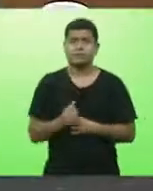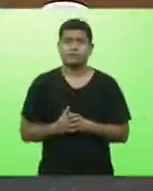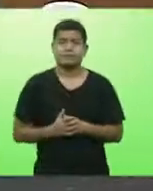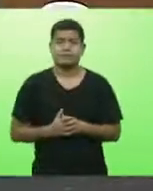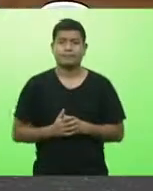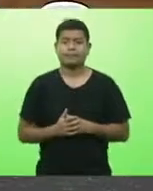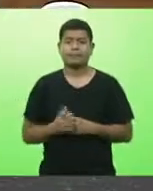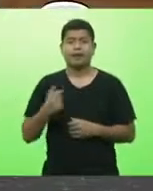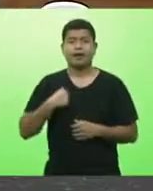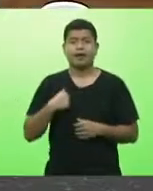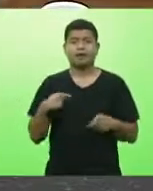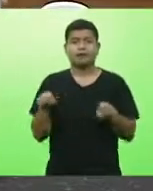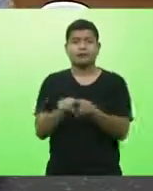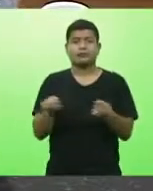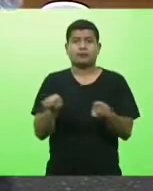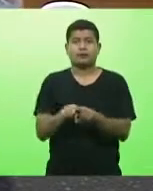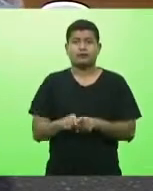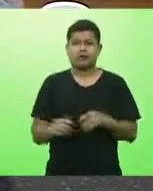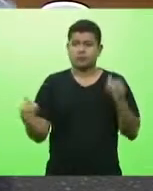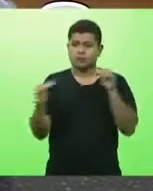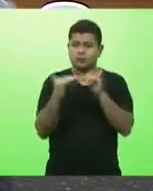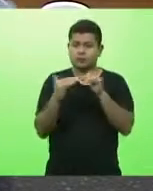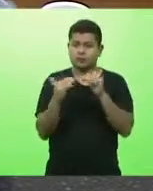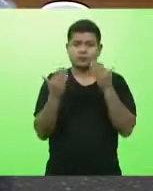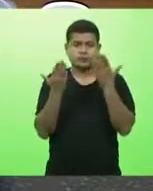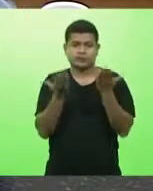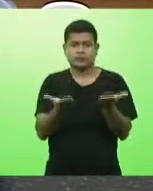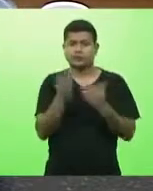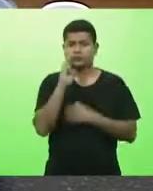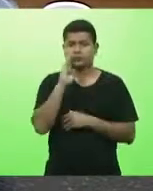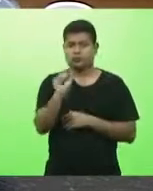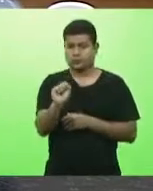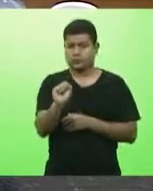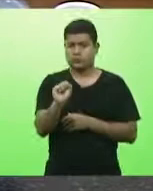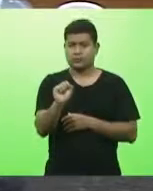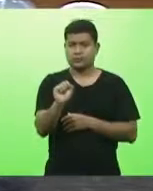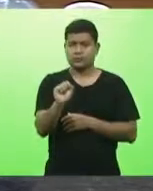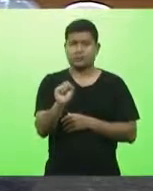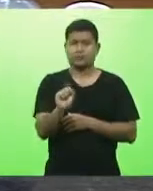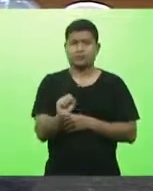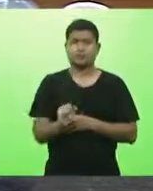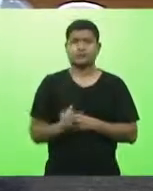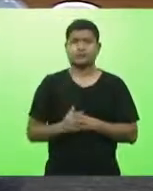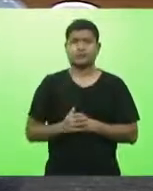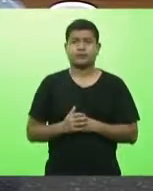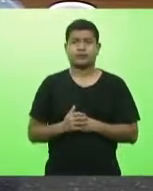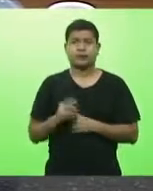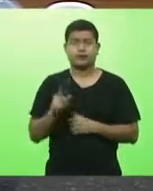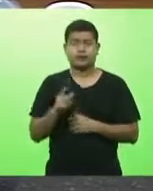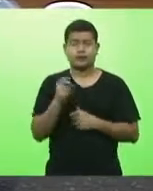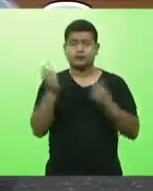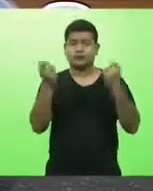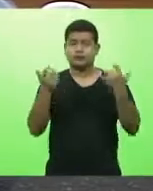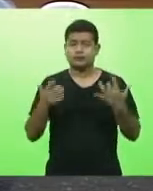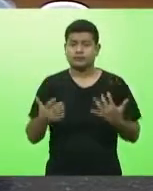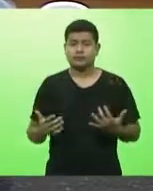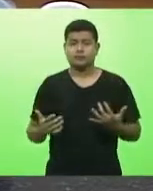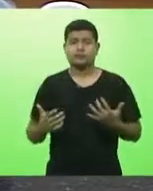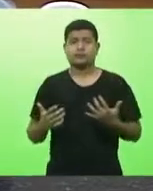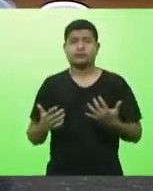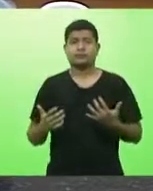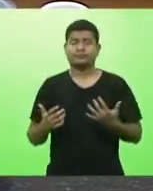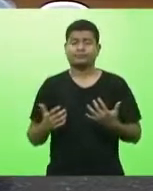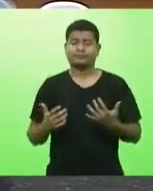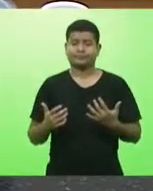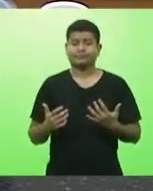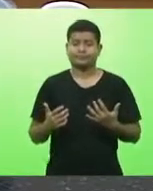quero me congratular com o pronunciamento deputado Bruno e que fala de uma realidade